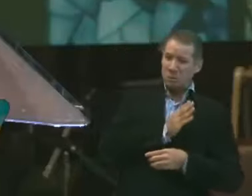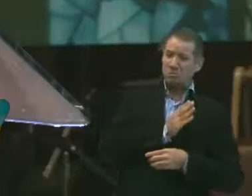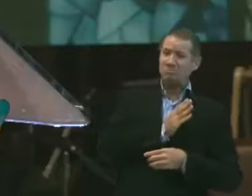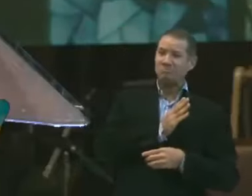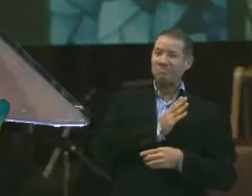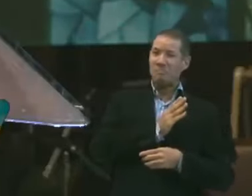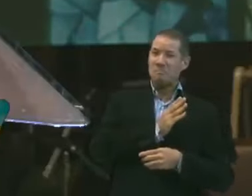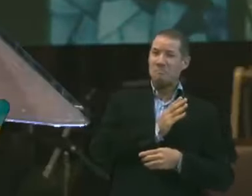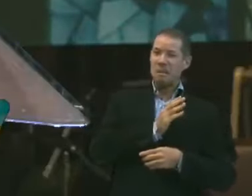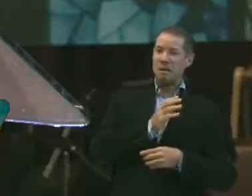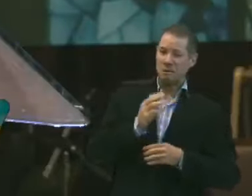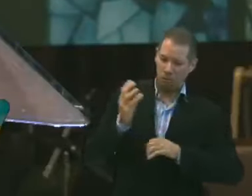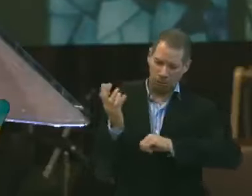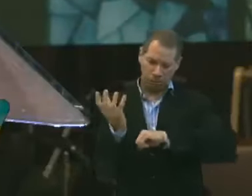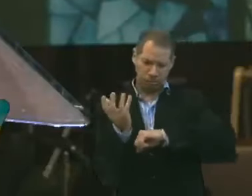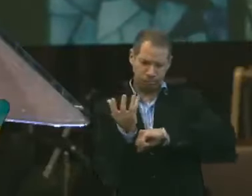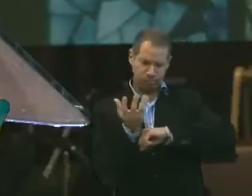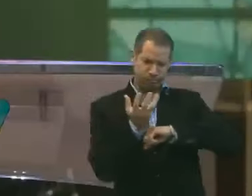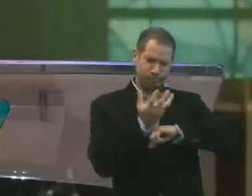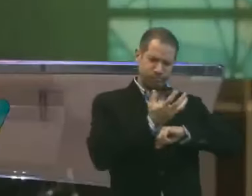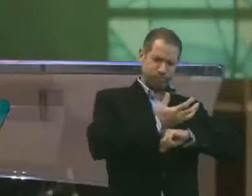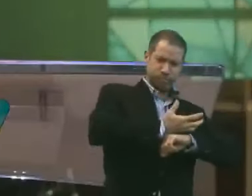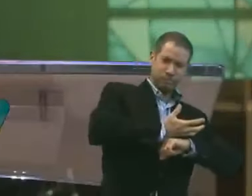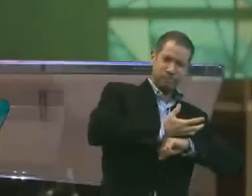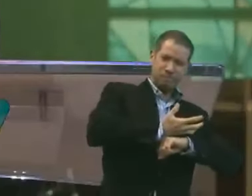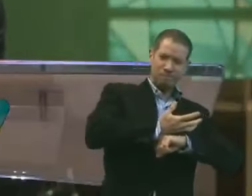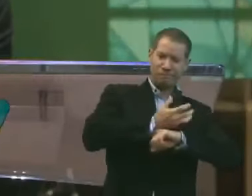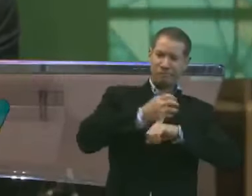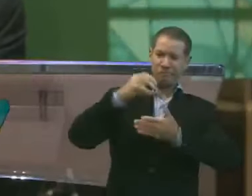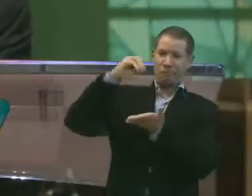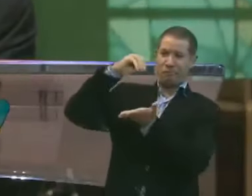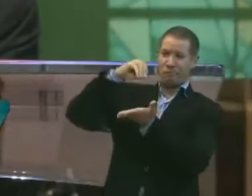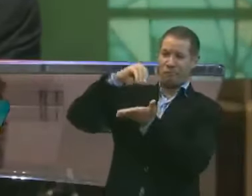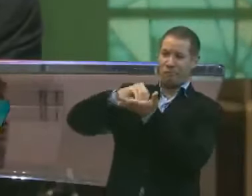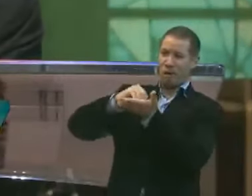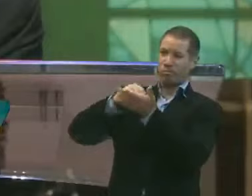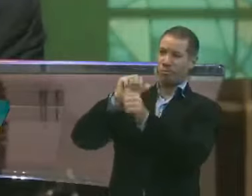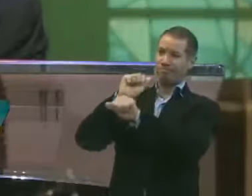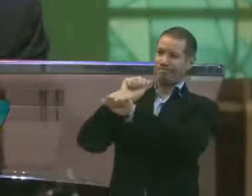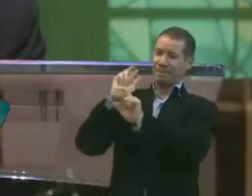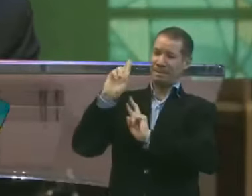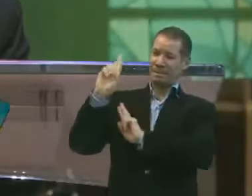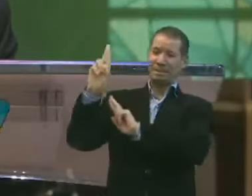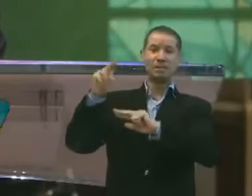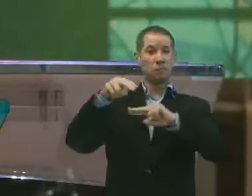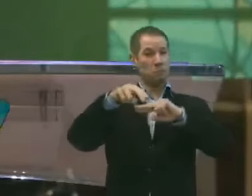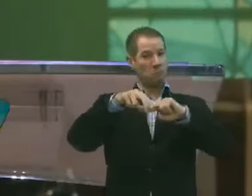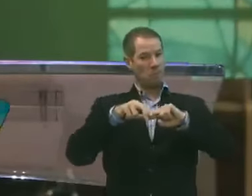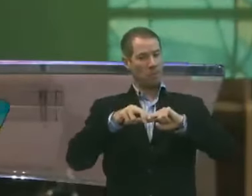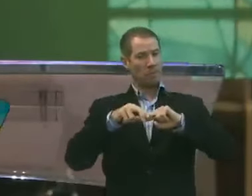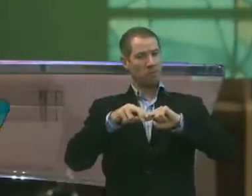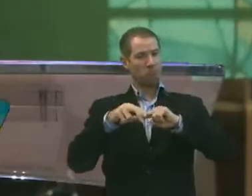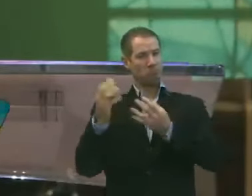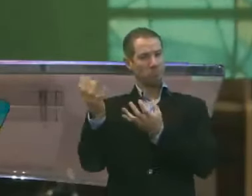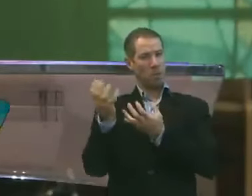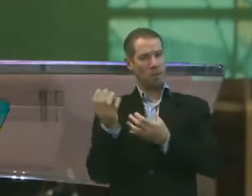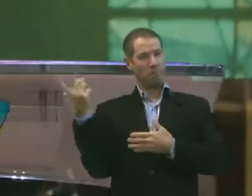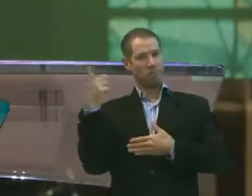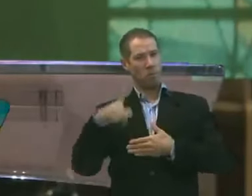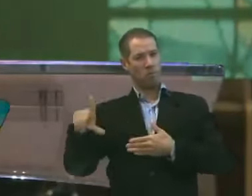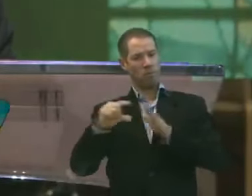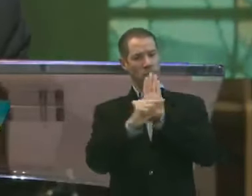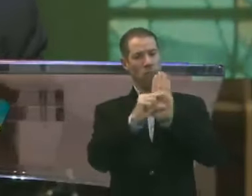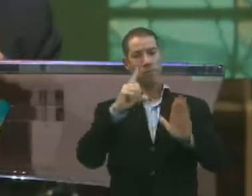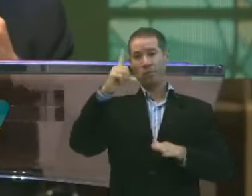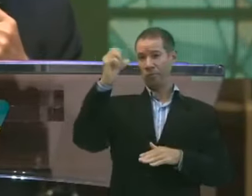se encontre, às vezes, vazio e sem esperança. Por isso, eu queria olhar novamente para o